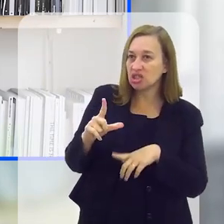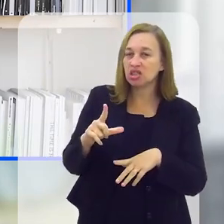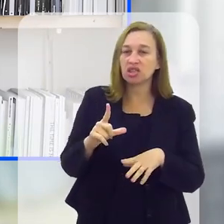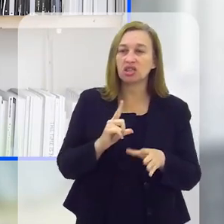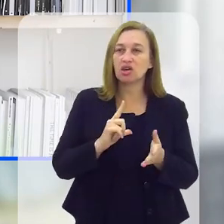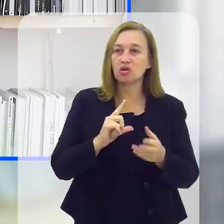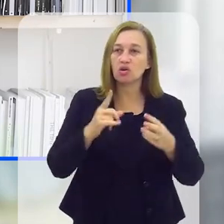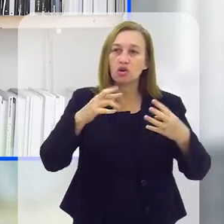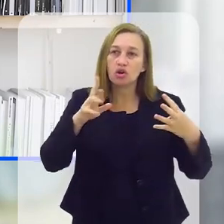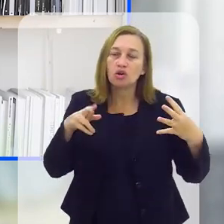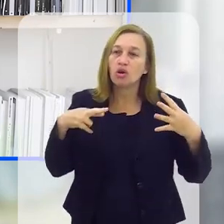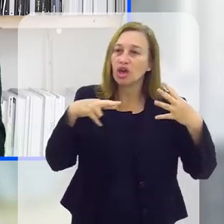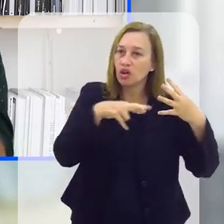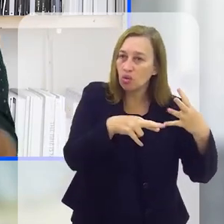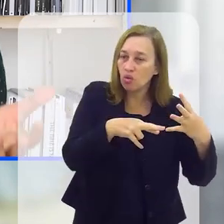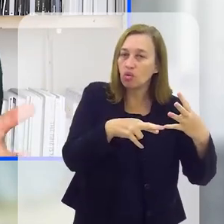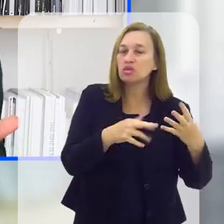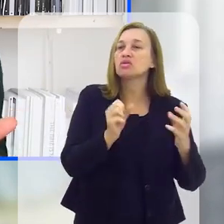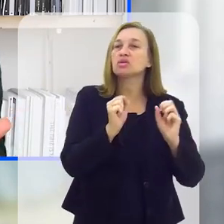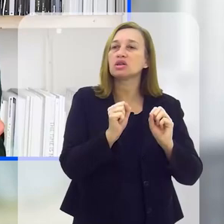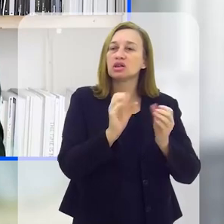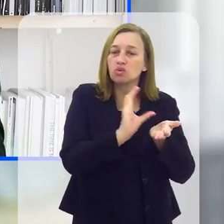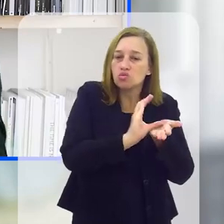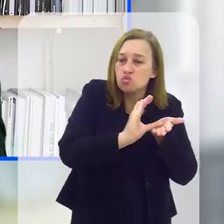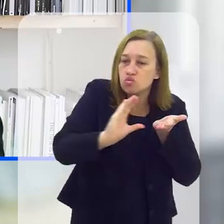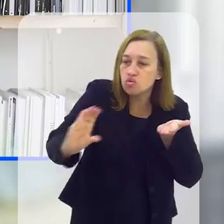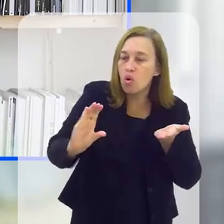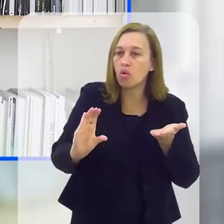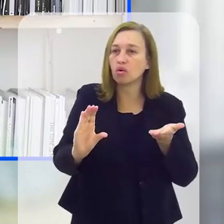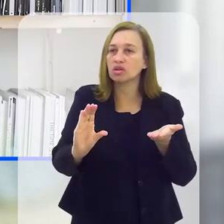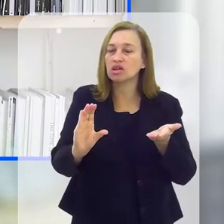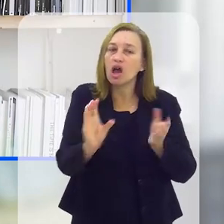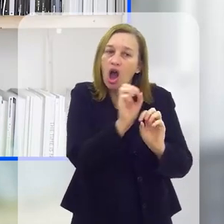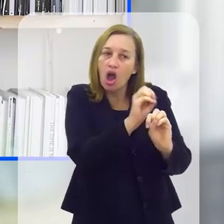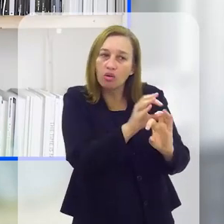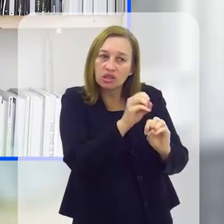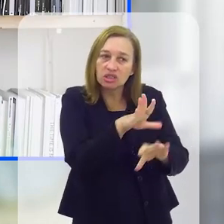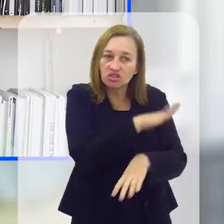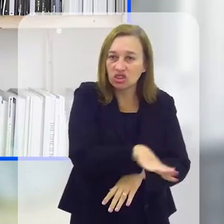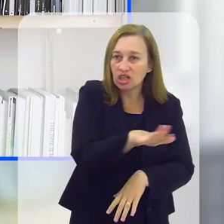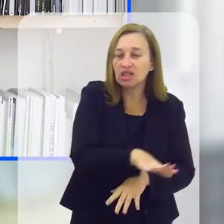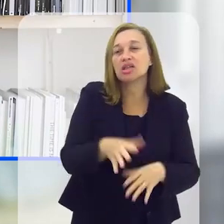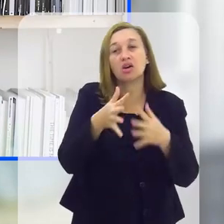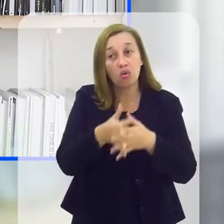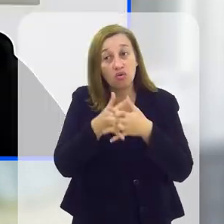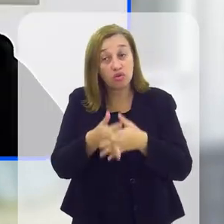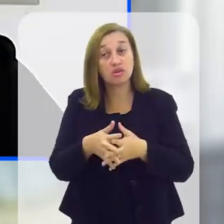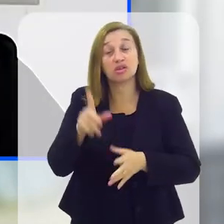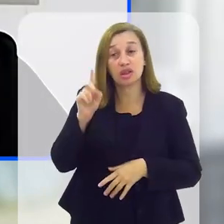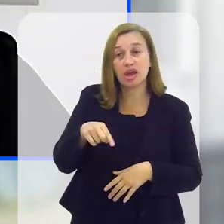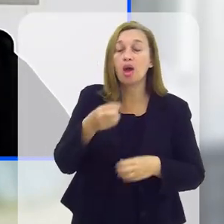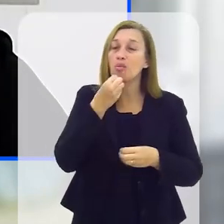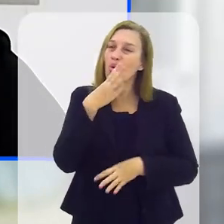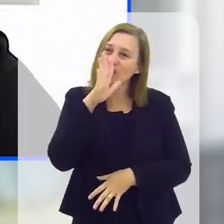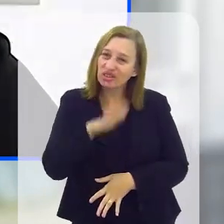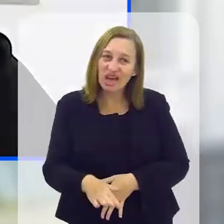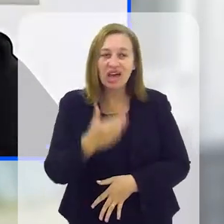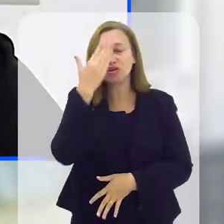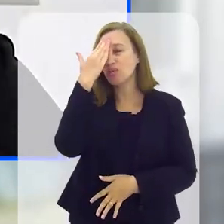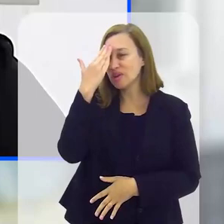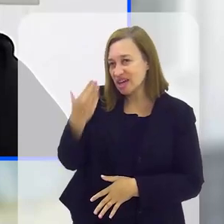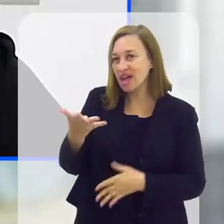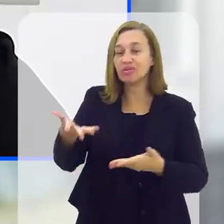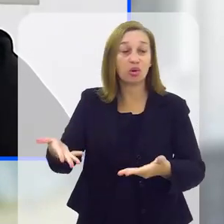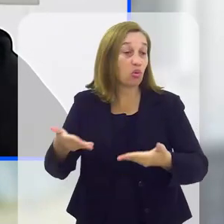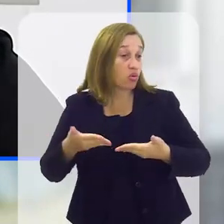tiram recursos, que seriam dedicados ao ensino de crianças? É complicado, né? Boa tarde,